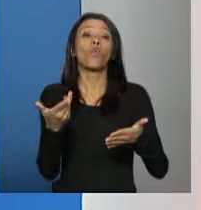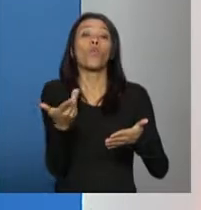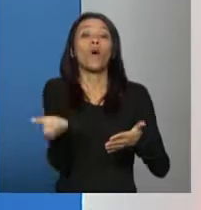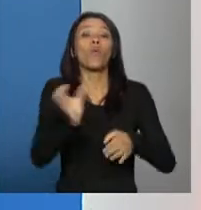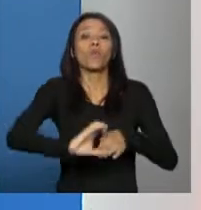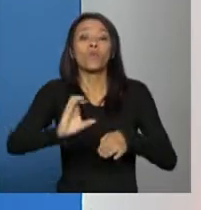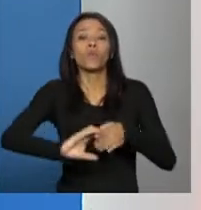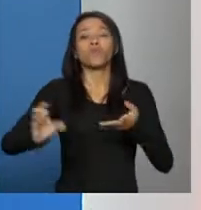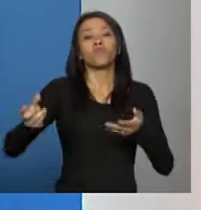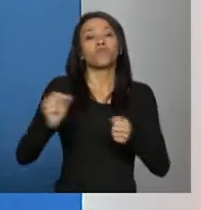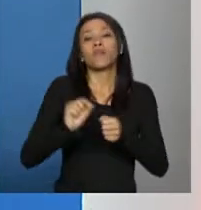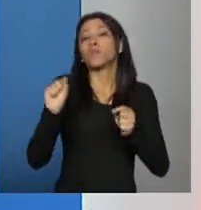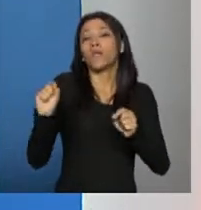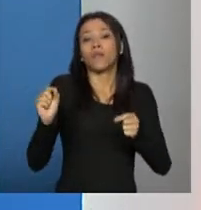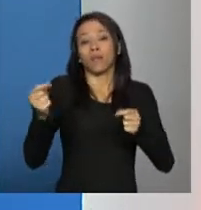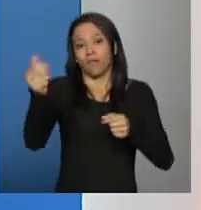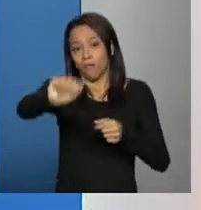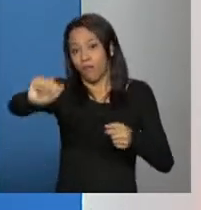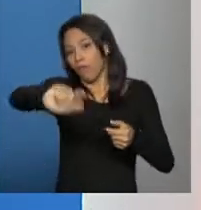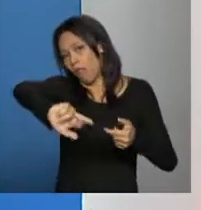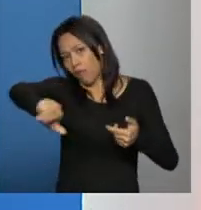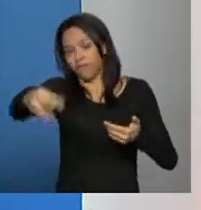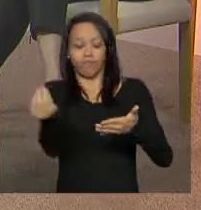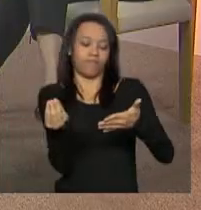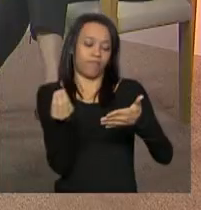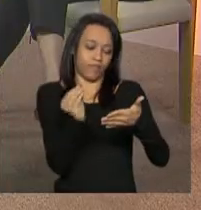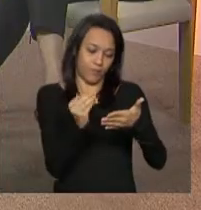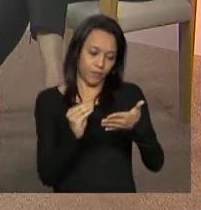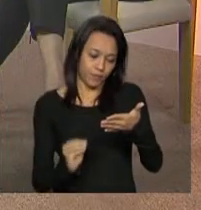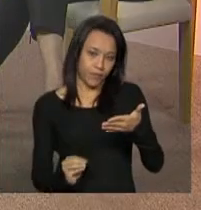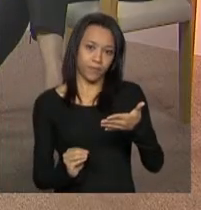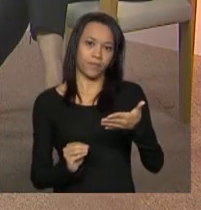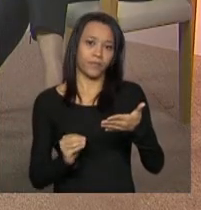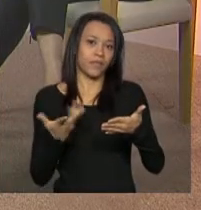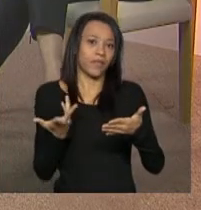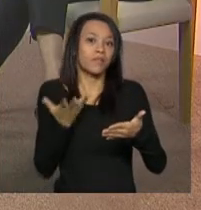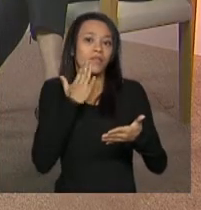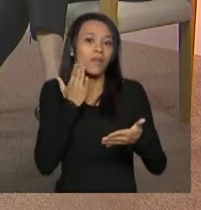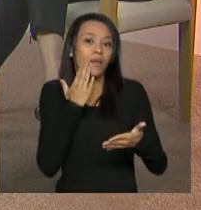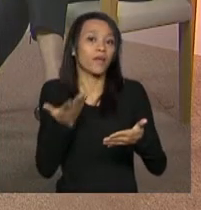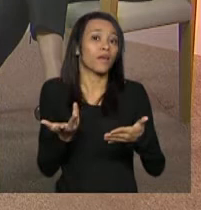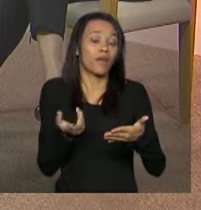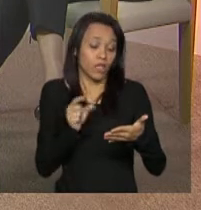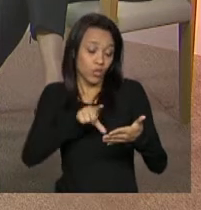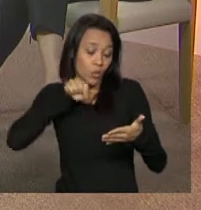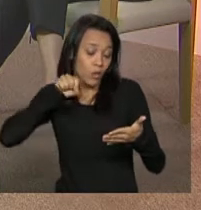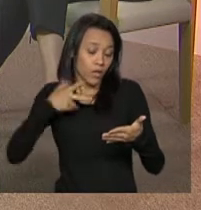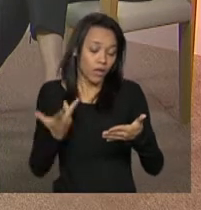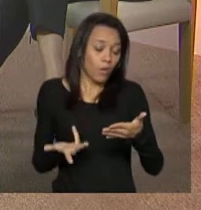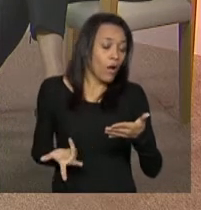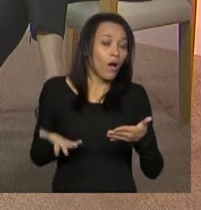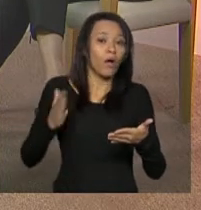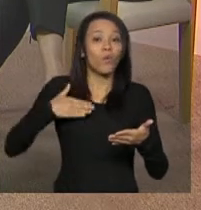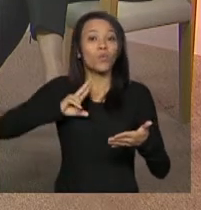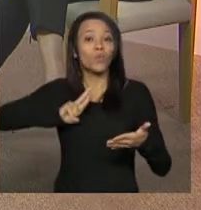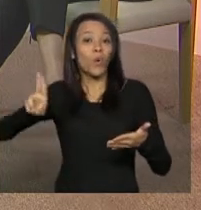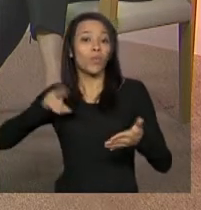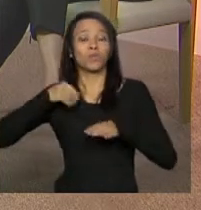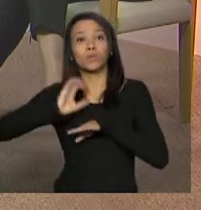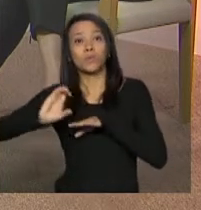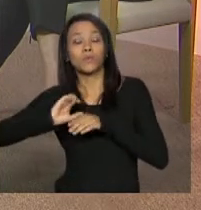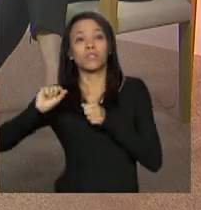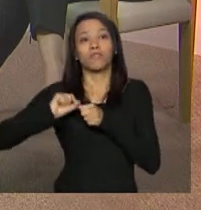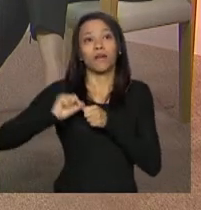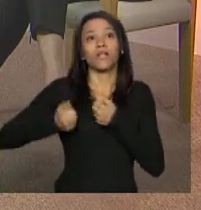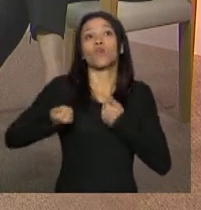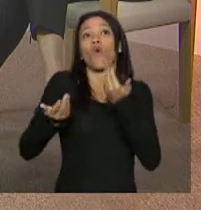sistema permite escolhas então é bem tranquilo ele vai escolher o nível de proteção e vai escolher o nome do serviço que ela executa